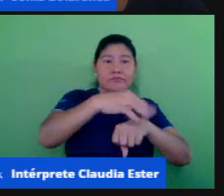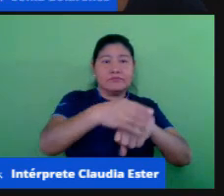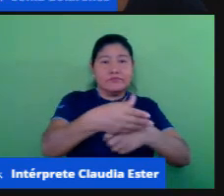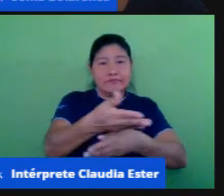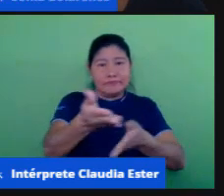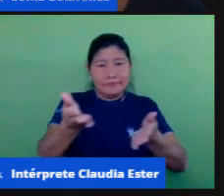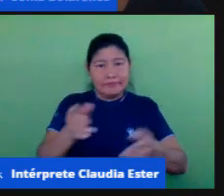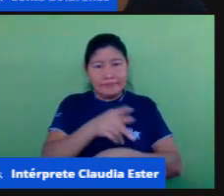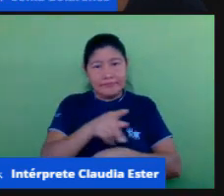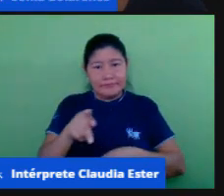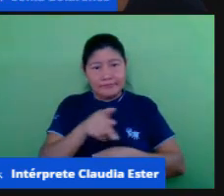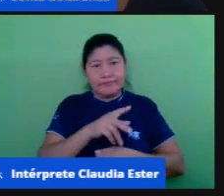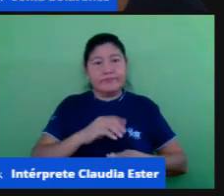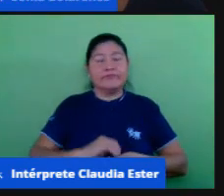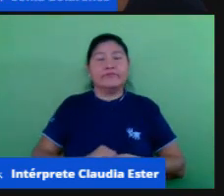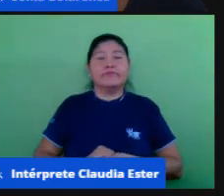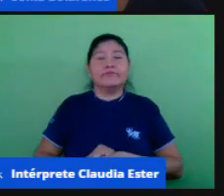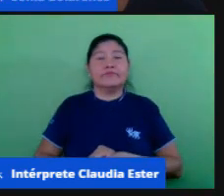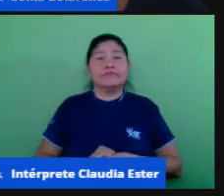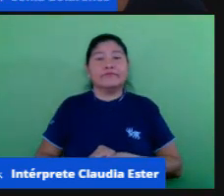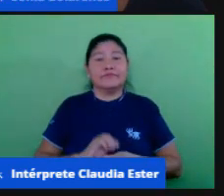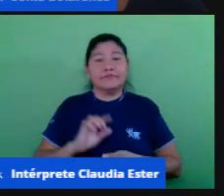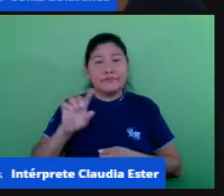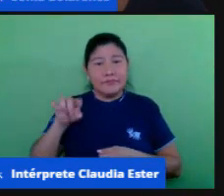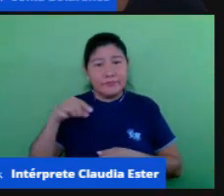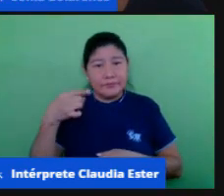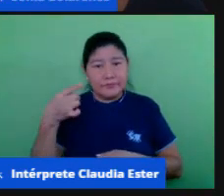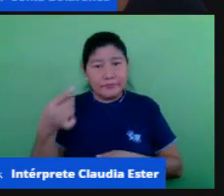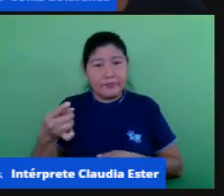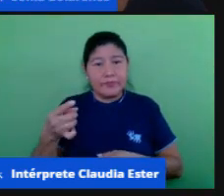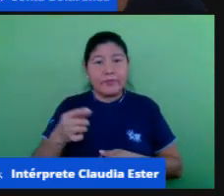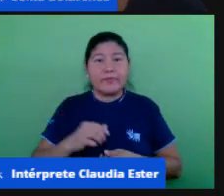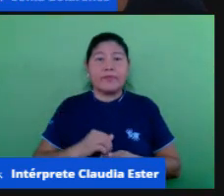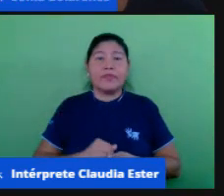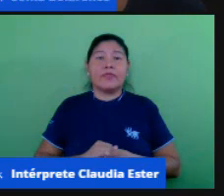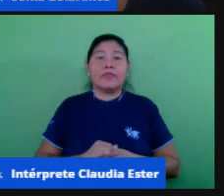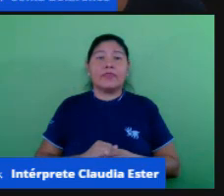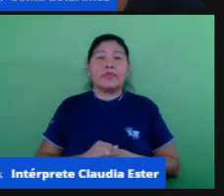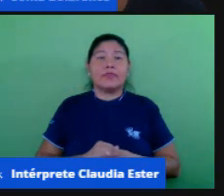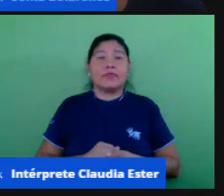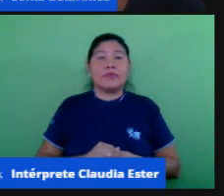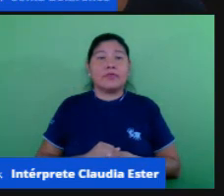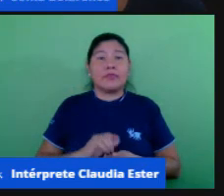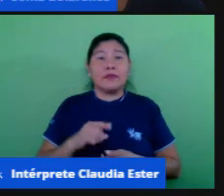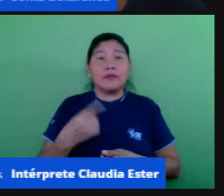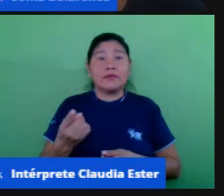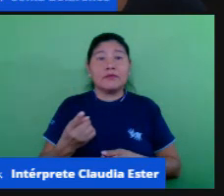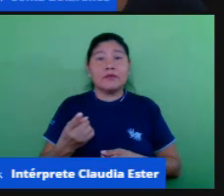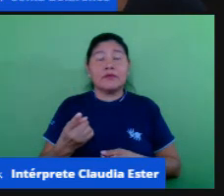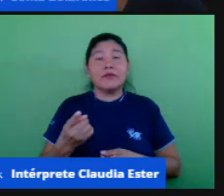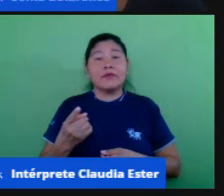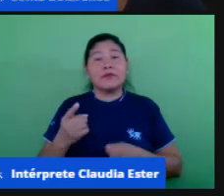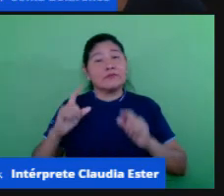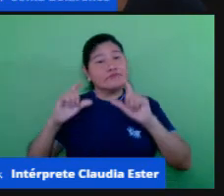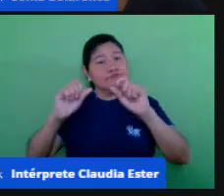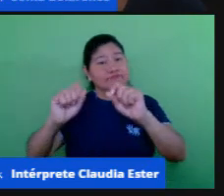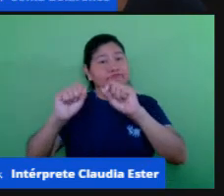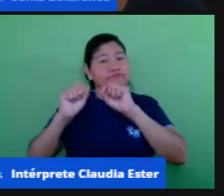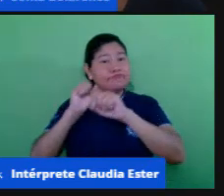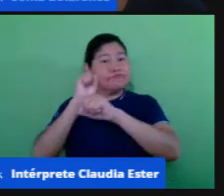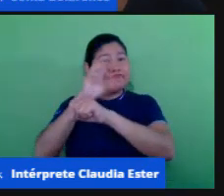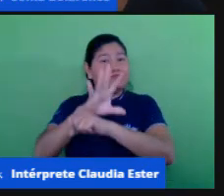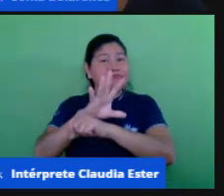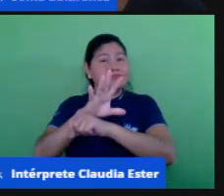tudo bem? Então, podemos passar e, nesse próximo slide, eu